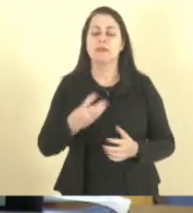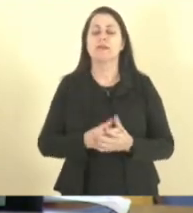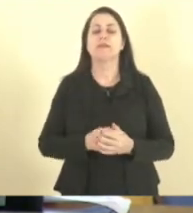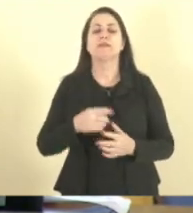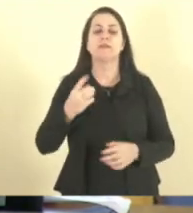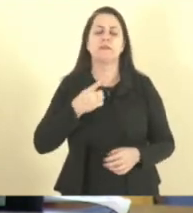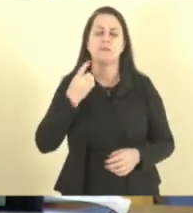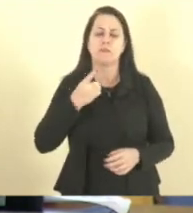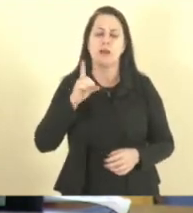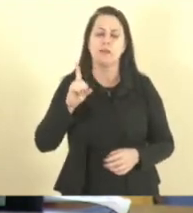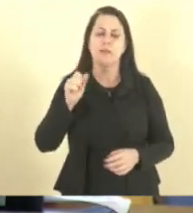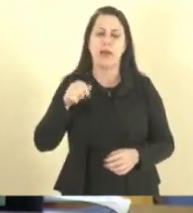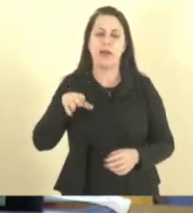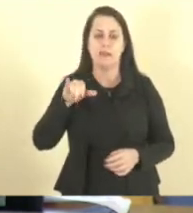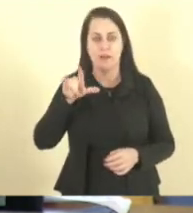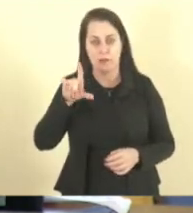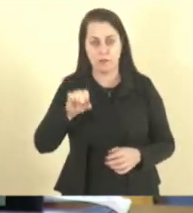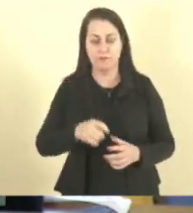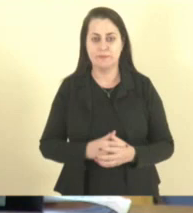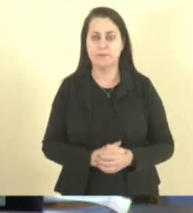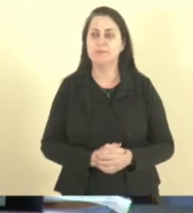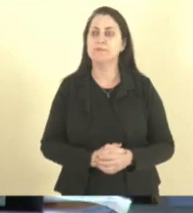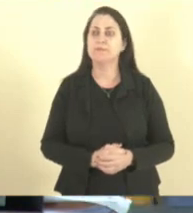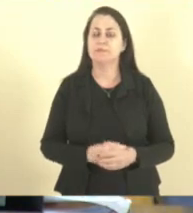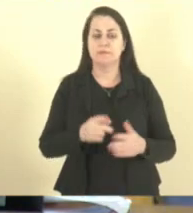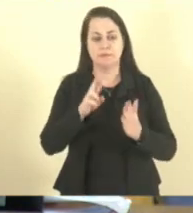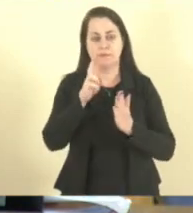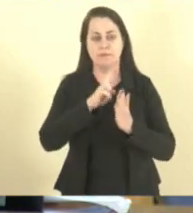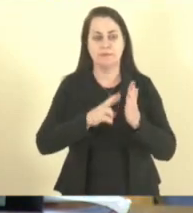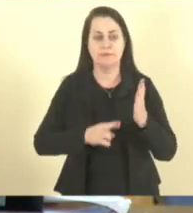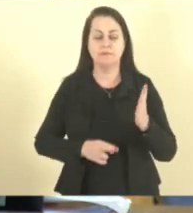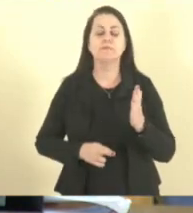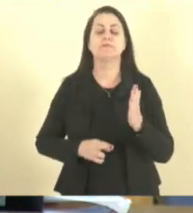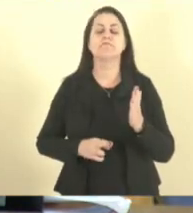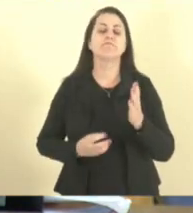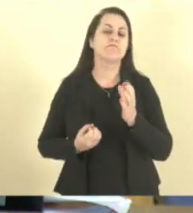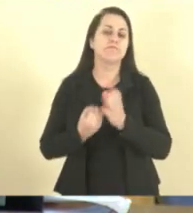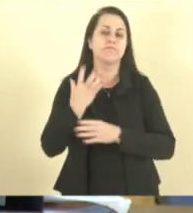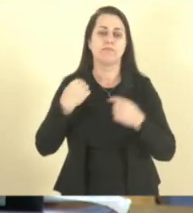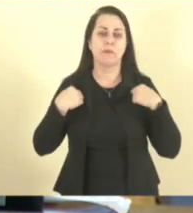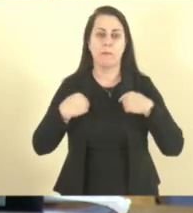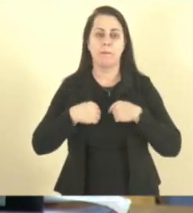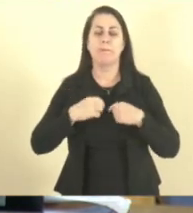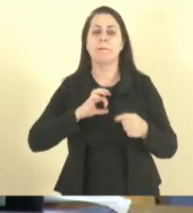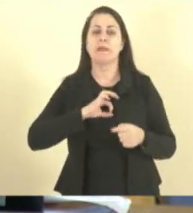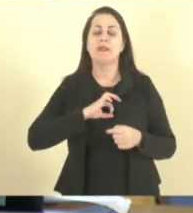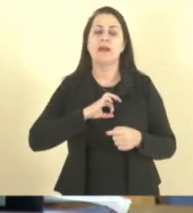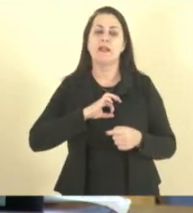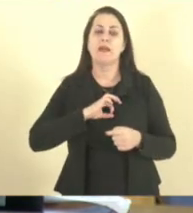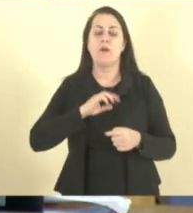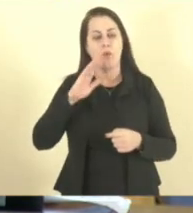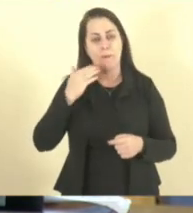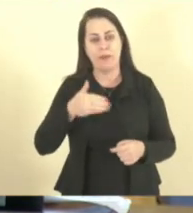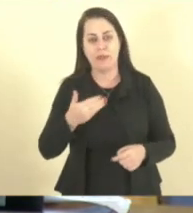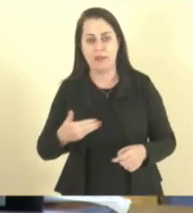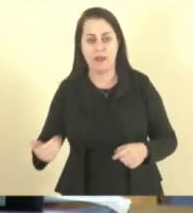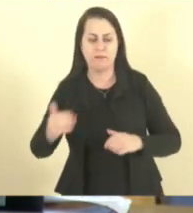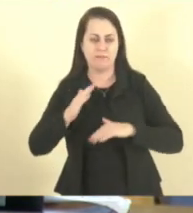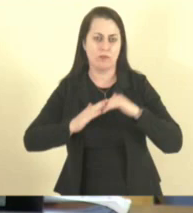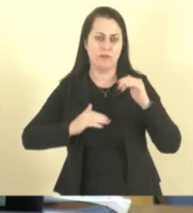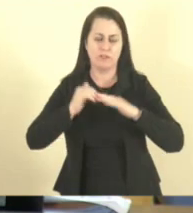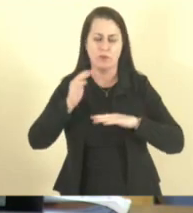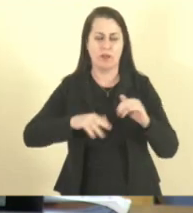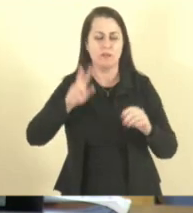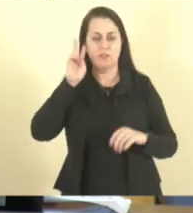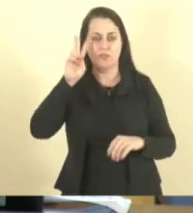Baense. E eu estou como relator que está criando a medalha Brás da Costa Rubim, em homenagem aos profissionais da história e da